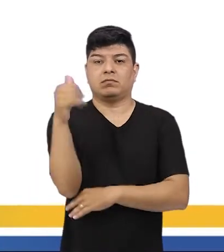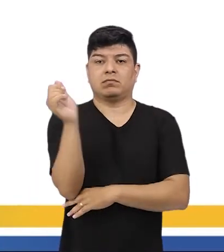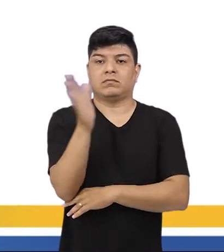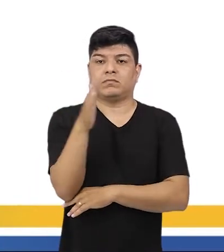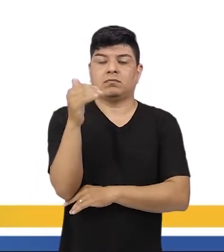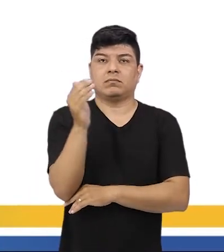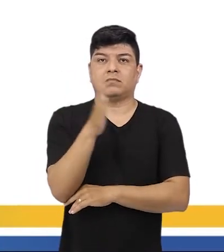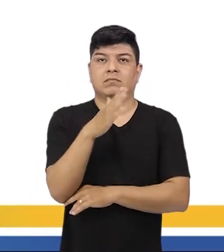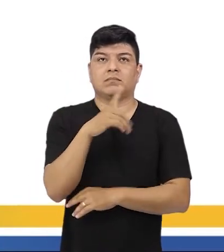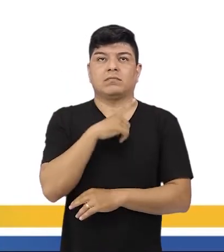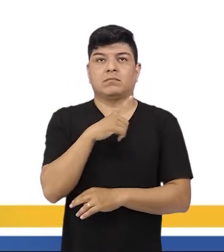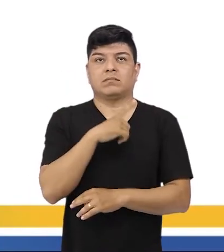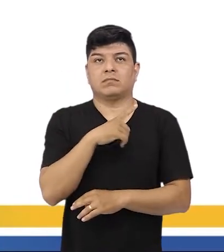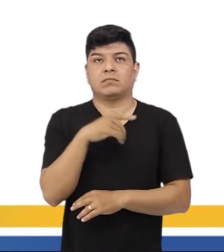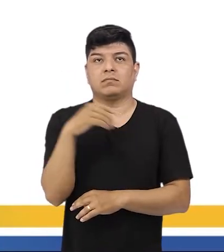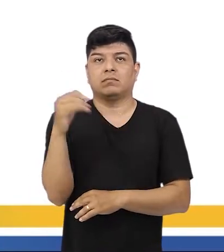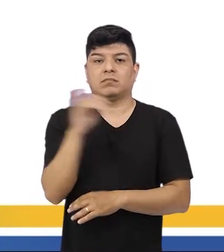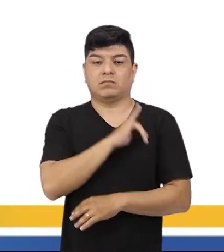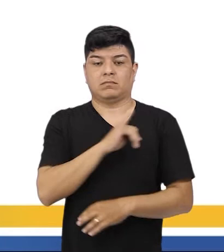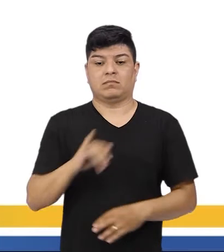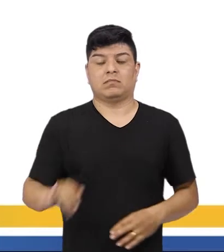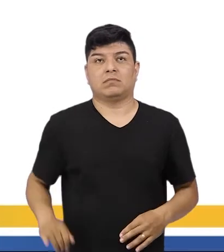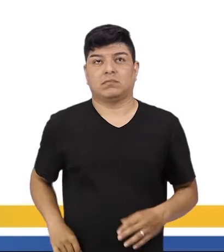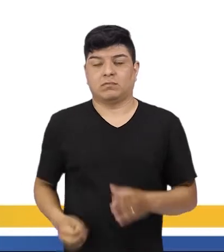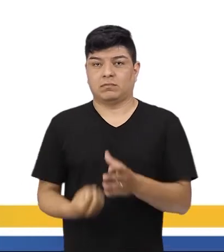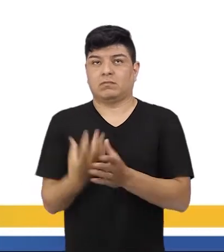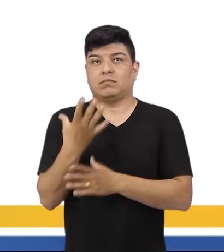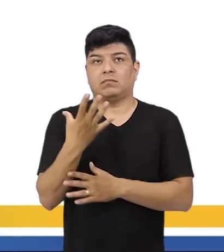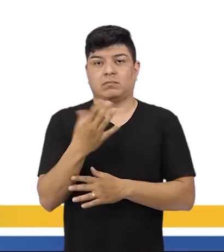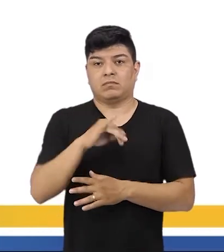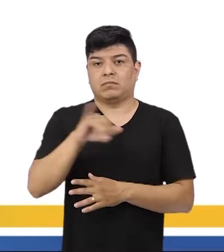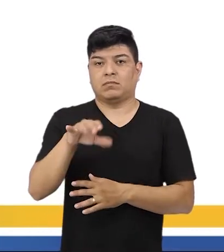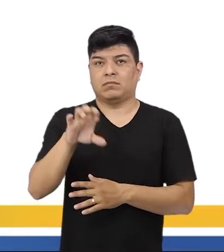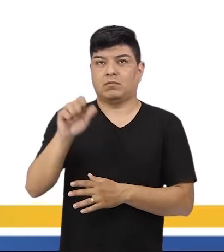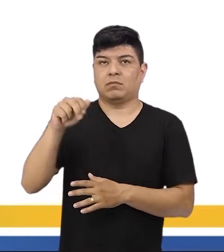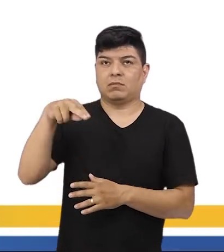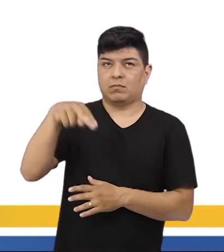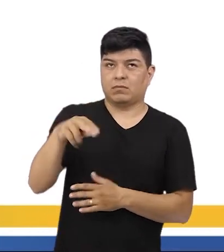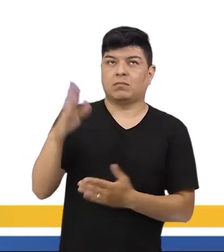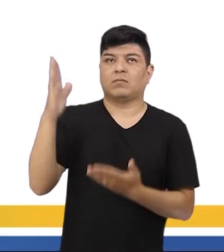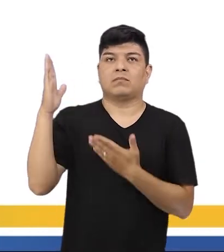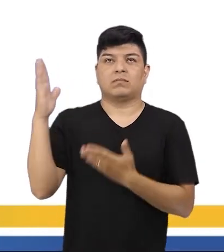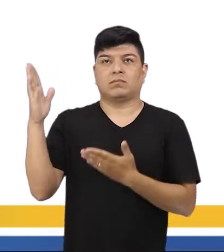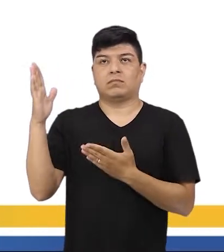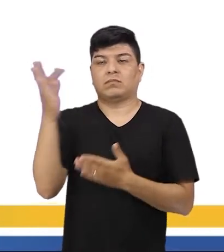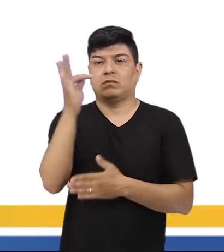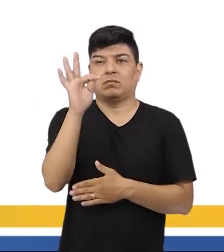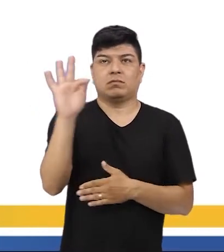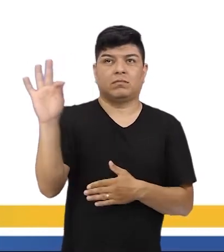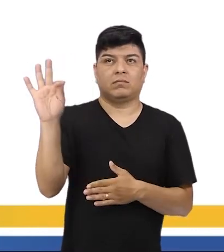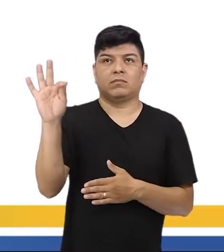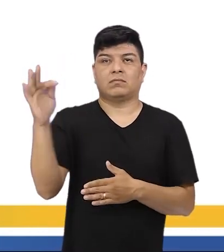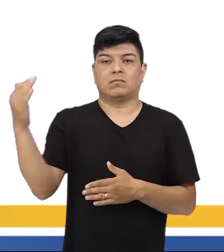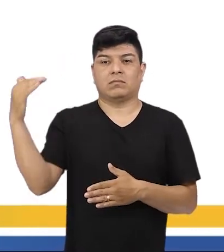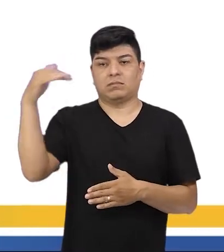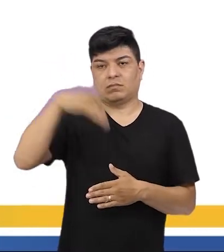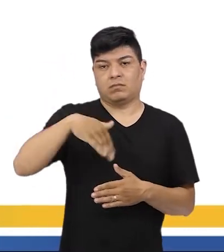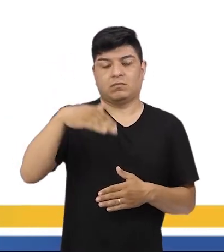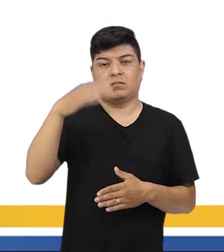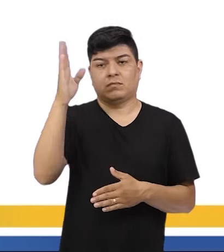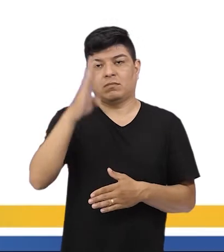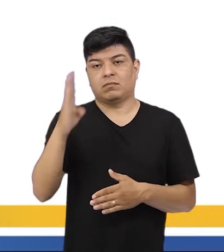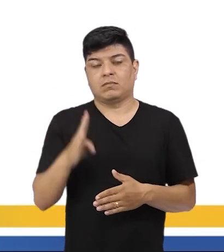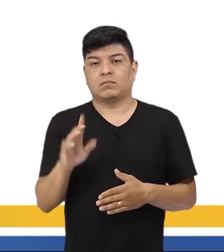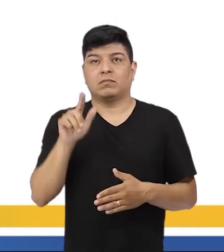bandeiras, né? A gente tem a bandeira imperial, que ela é criada por Jean-Baptiste Debré, né? Que é o francês que vem aí pro Brasil.